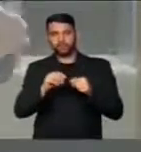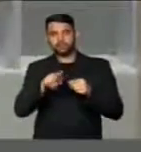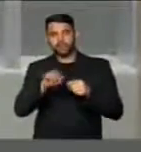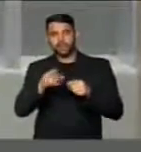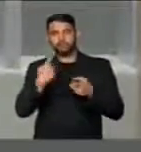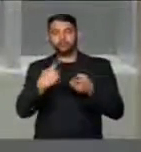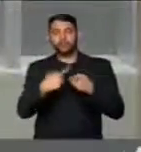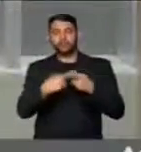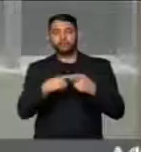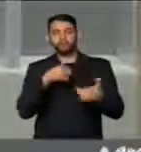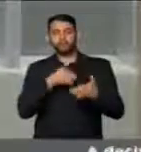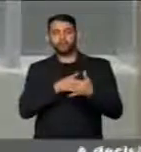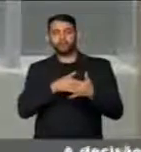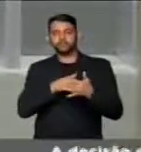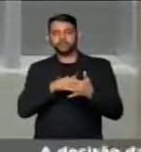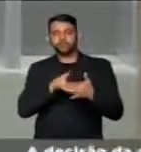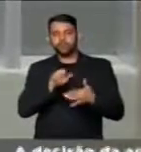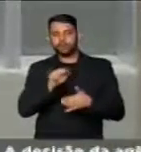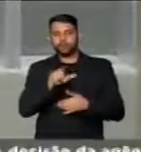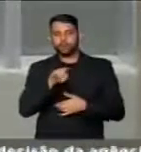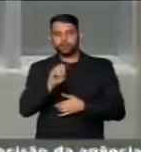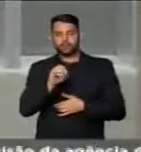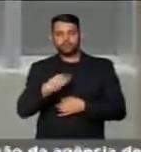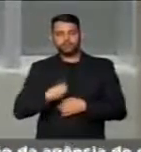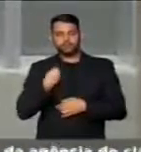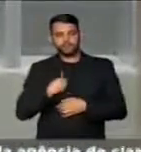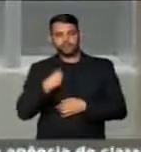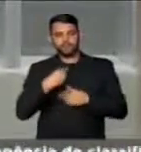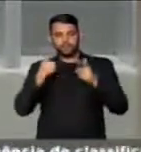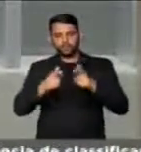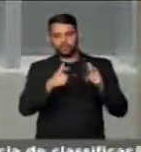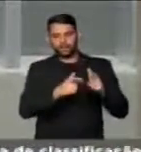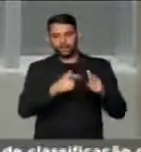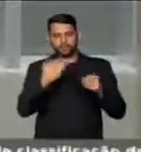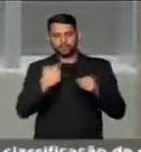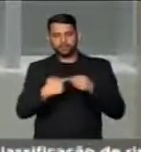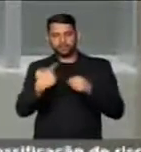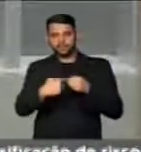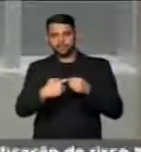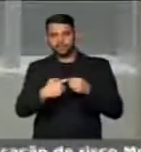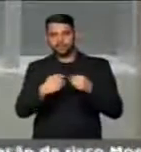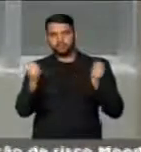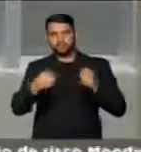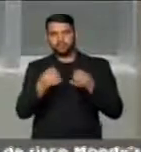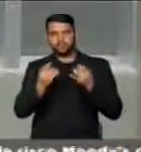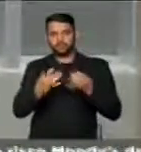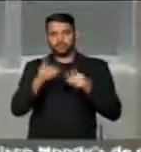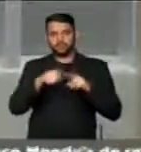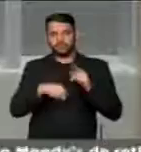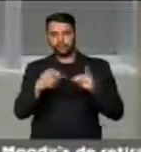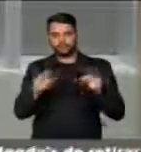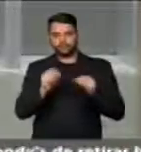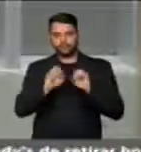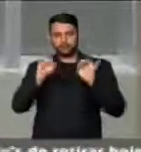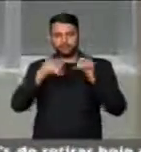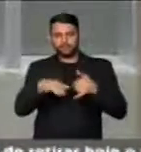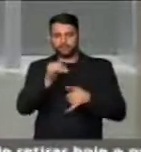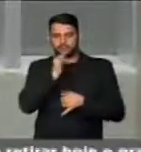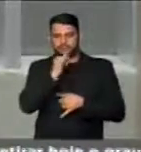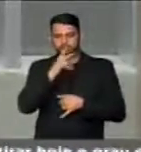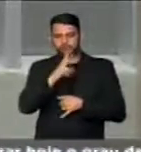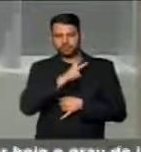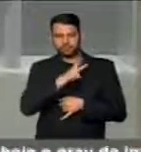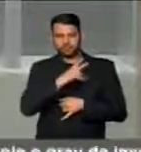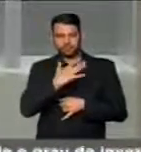por que impedir que um ambulante esteja em certos locais da cidade podendo vender um produto? Eu vou concluir com um exemplo